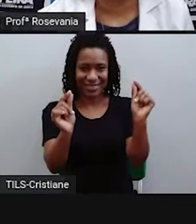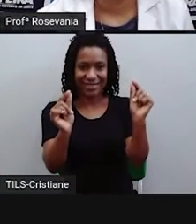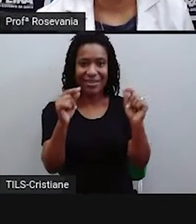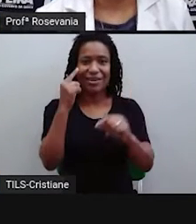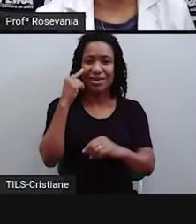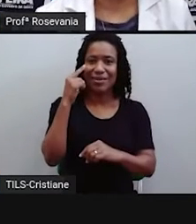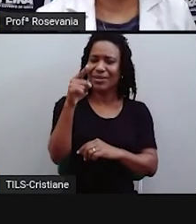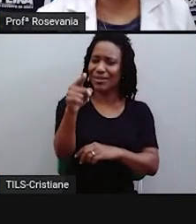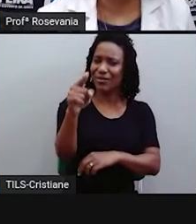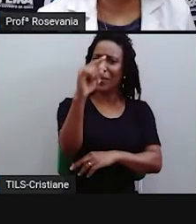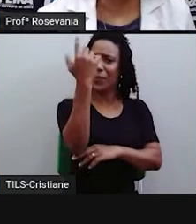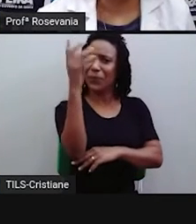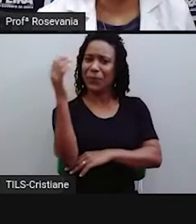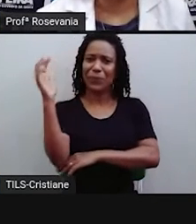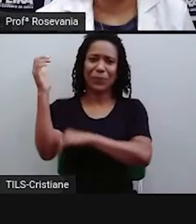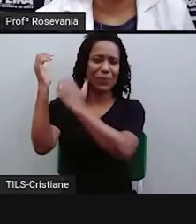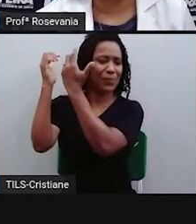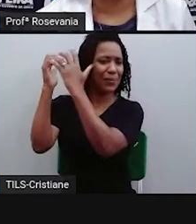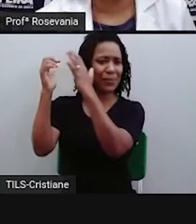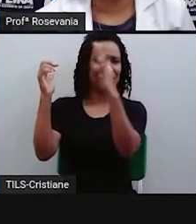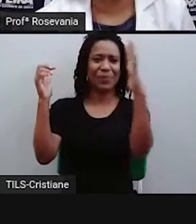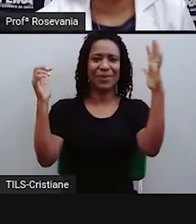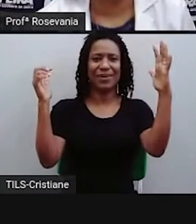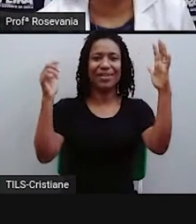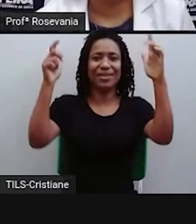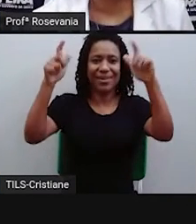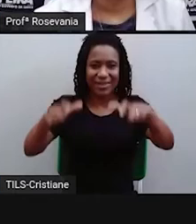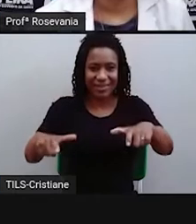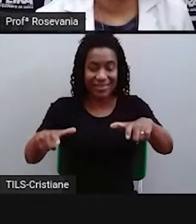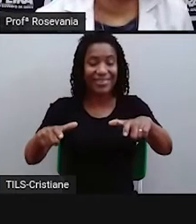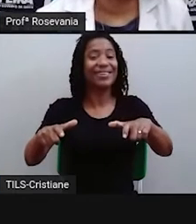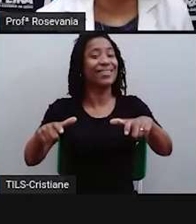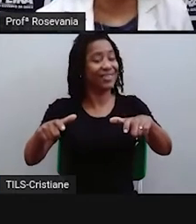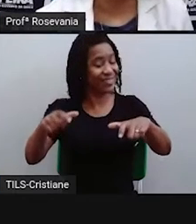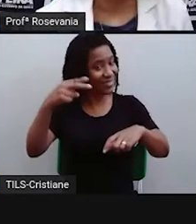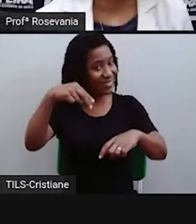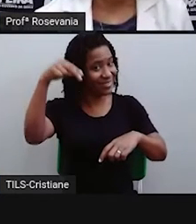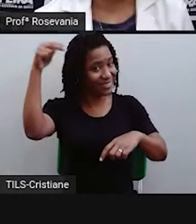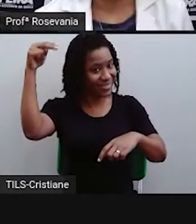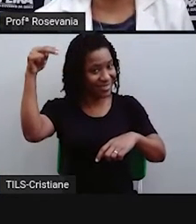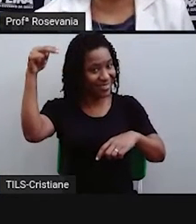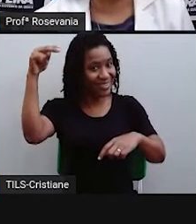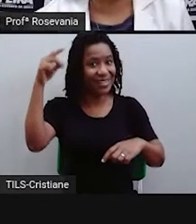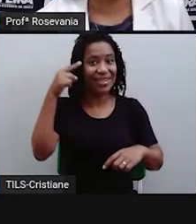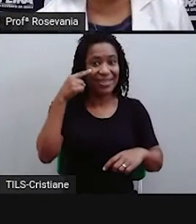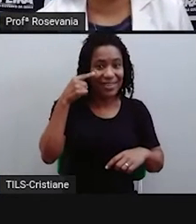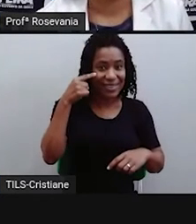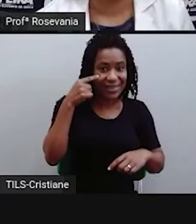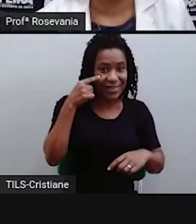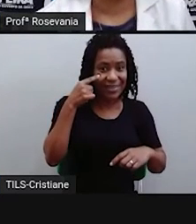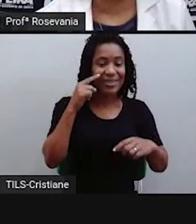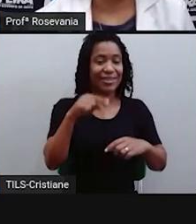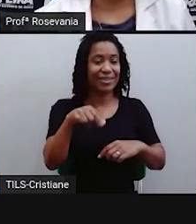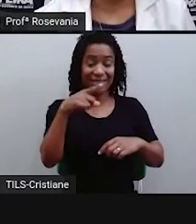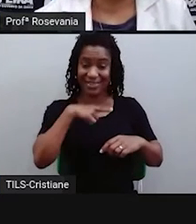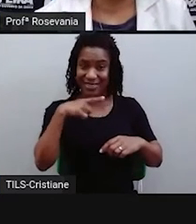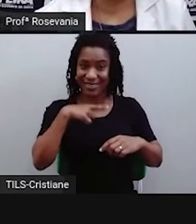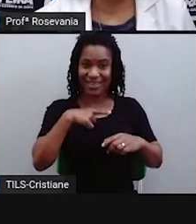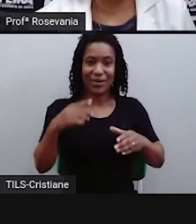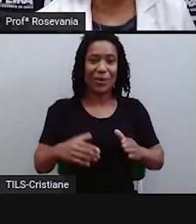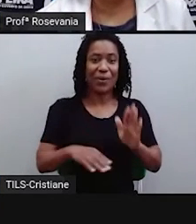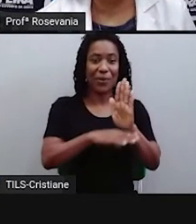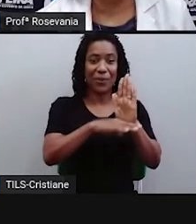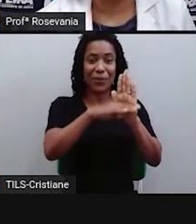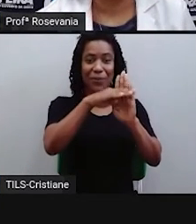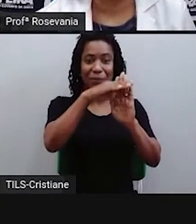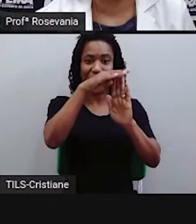do caco, a gente já sabe que ele está na região nordeste, na sua maioria. A gente tem o elevador Lacerda, a gente